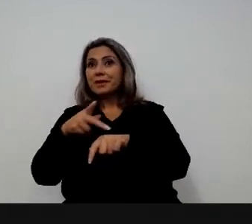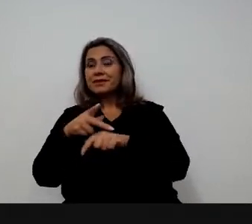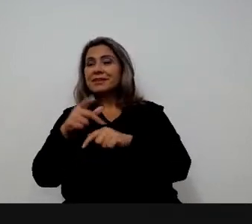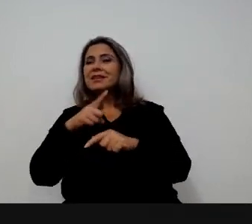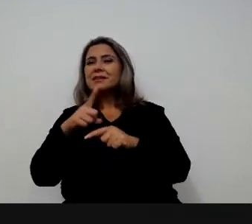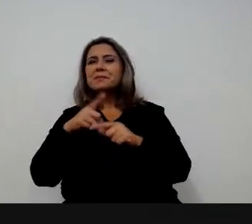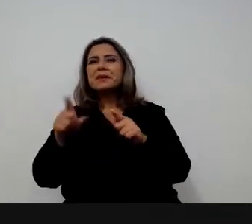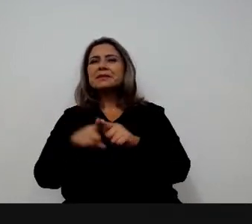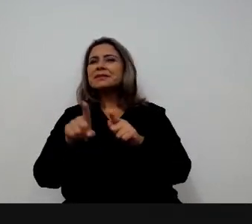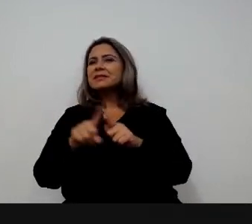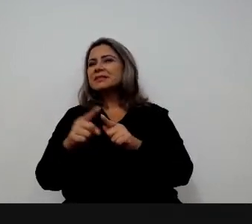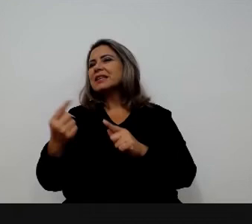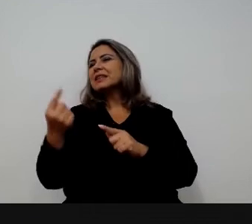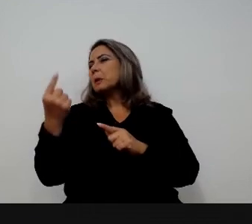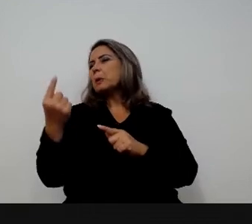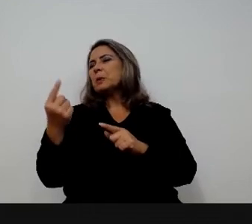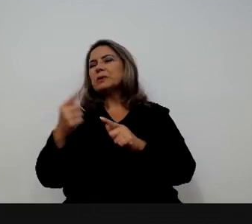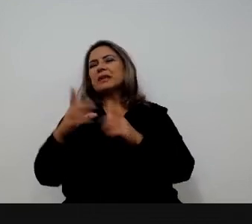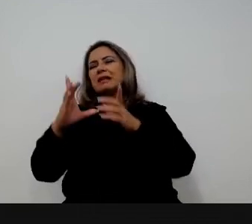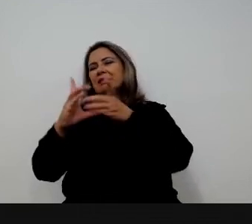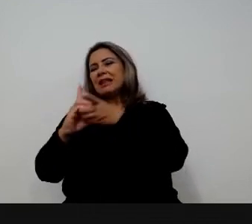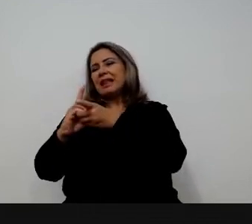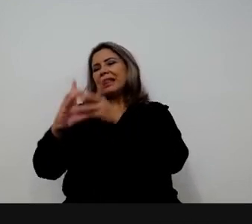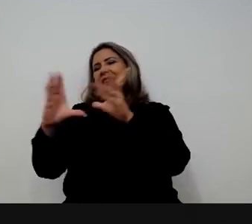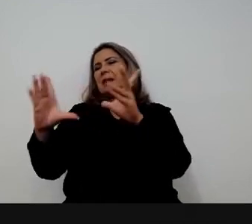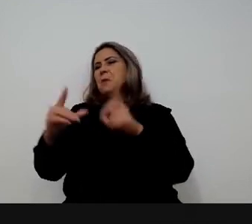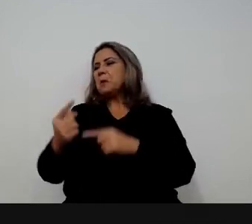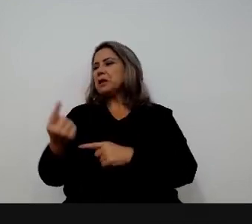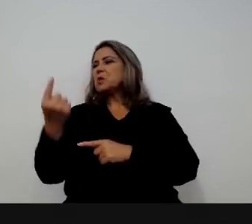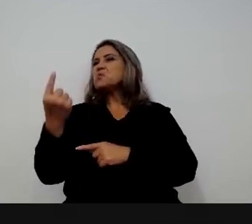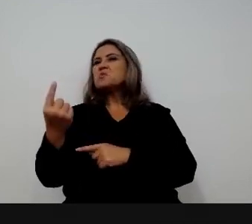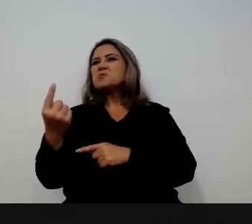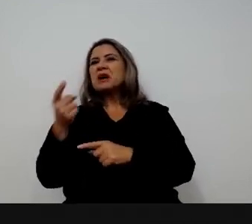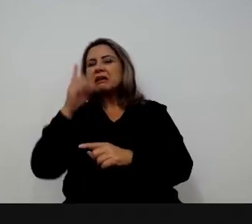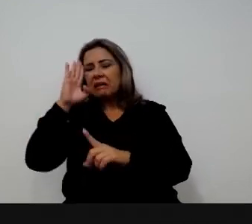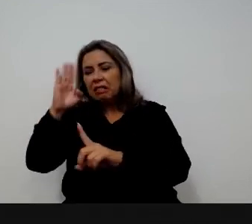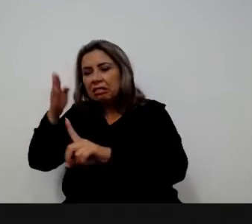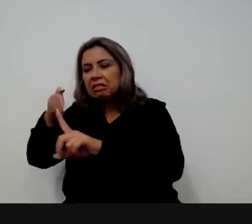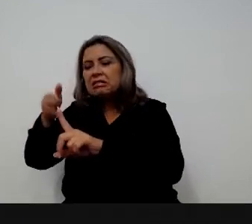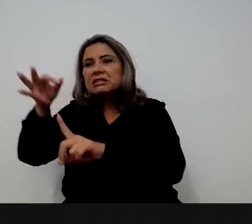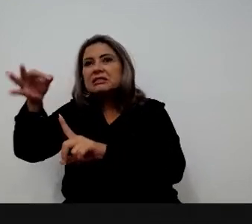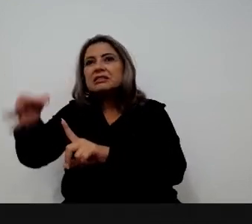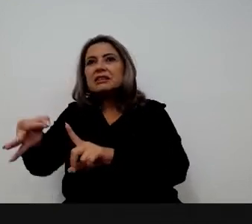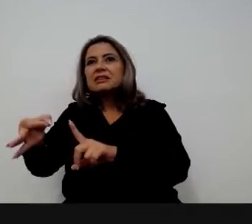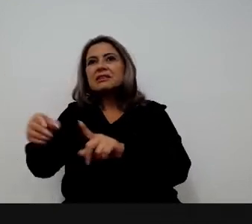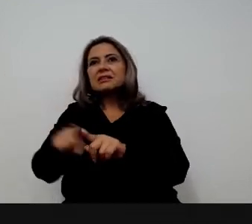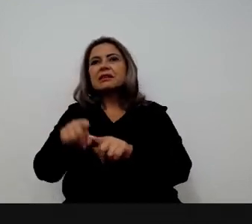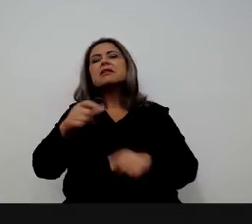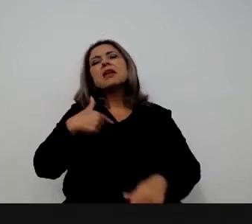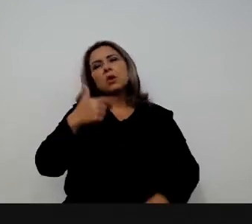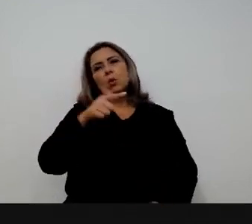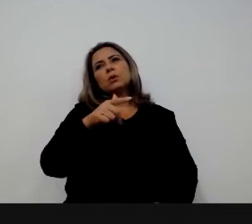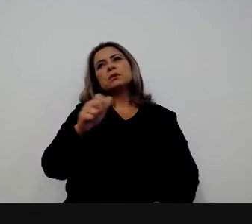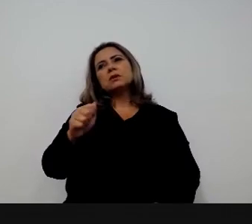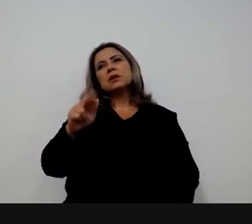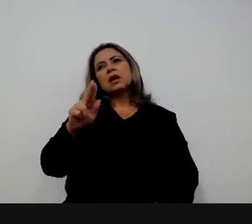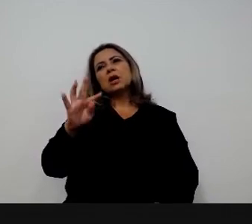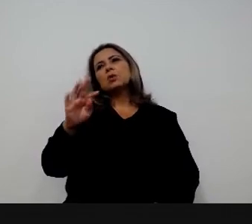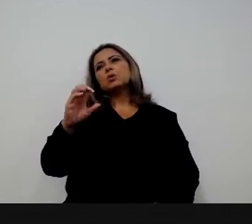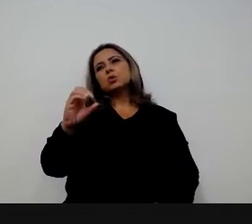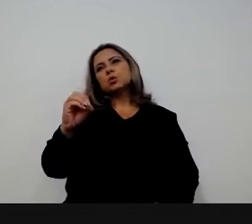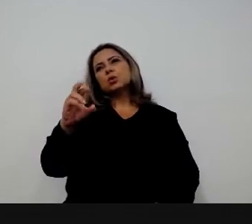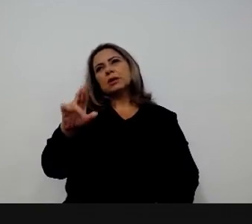global não é uma alternativa entre democracias engargaladas desfuncionais e autocracias ágeis agilidade